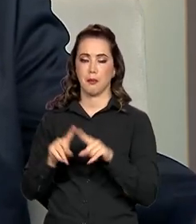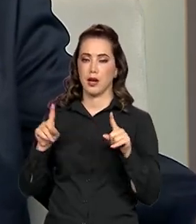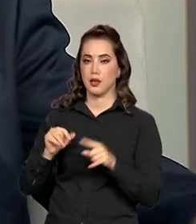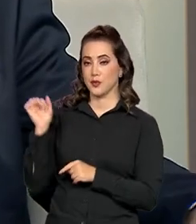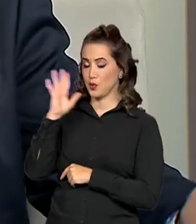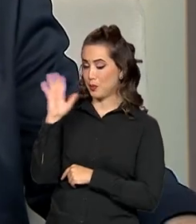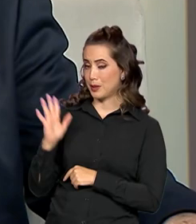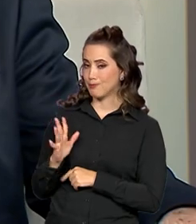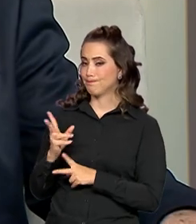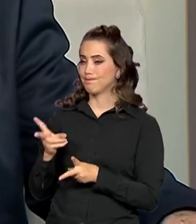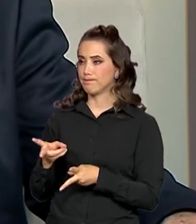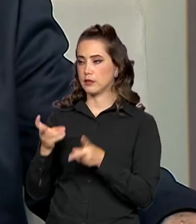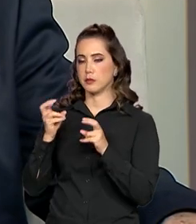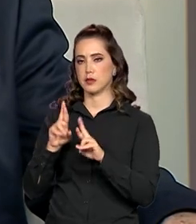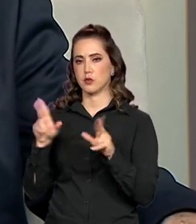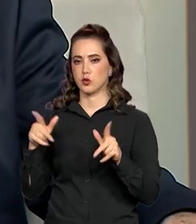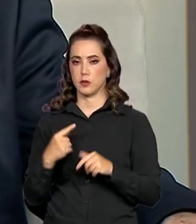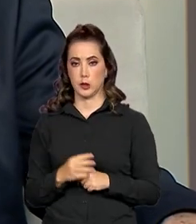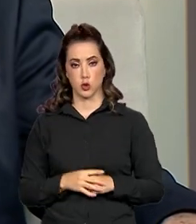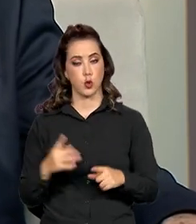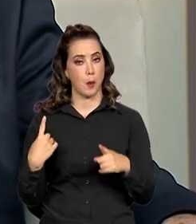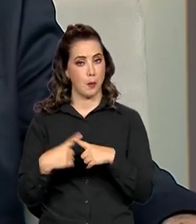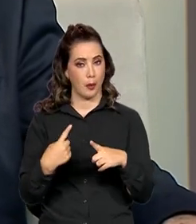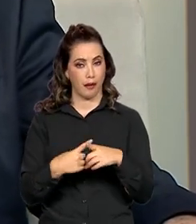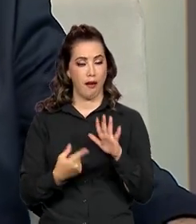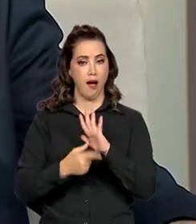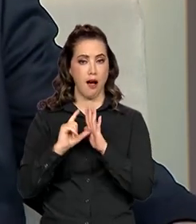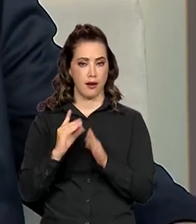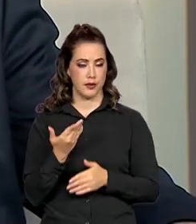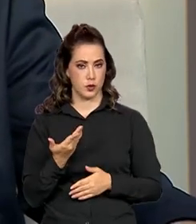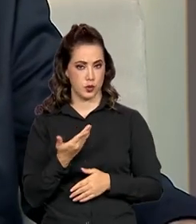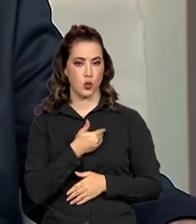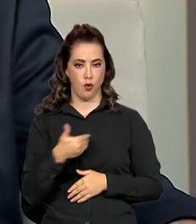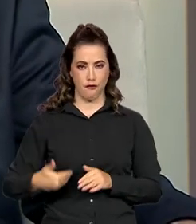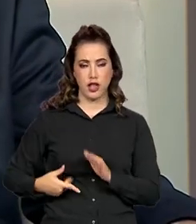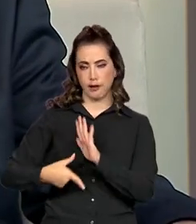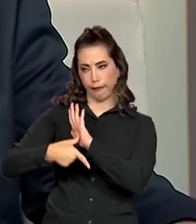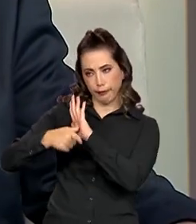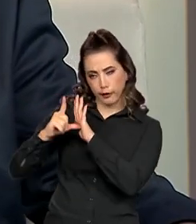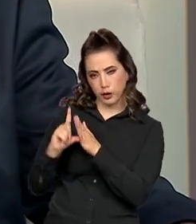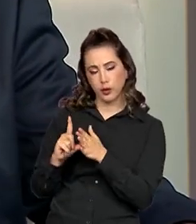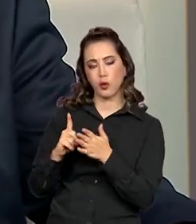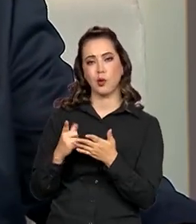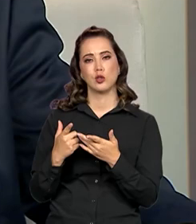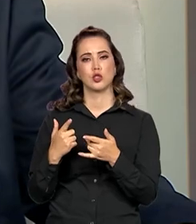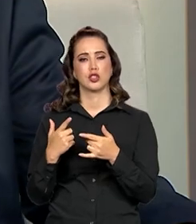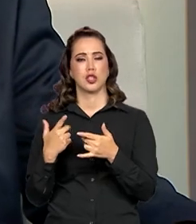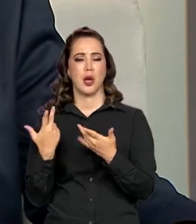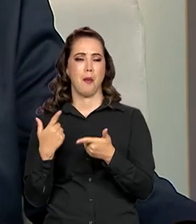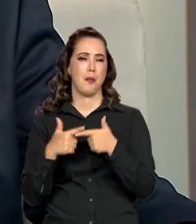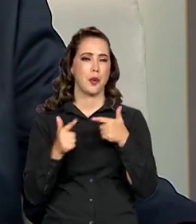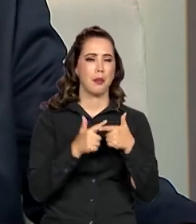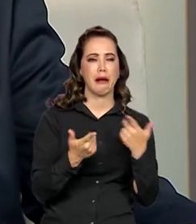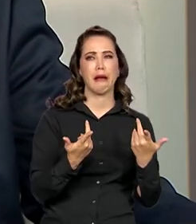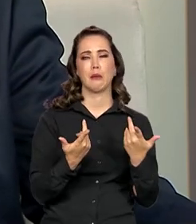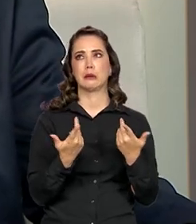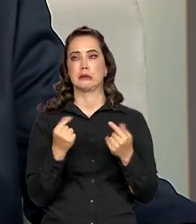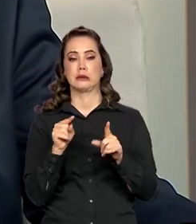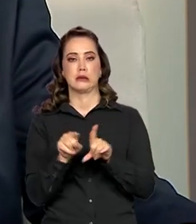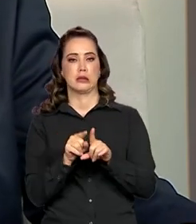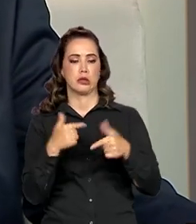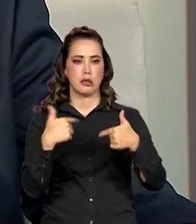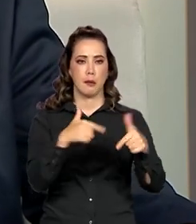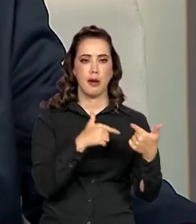passamos por um governo que trabalhou o processo de desmonte das relações de trabalho. Então, o contrato coletivo, negociação